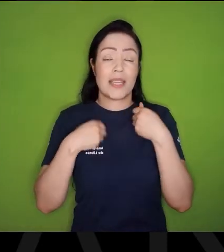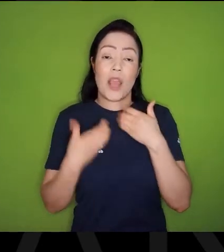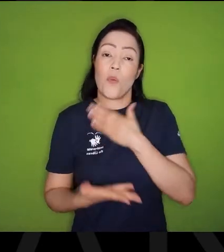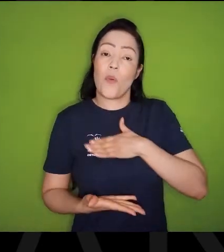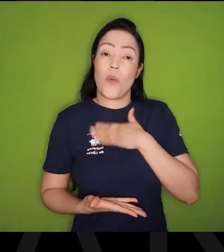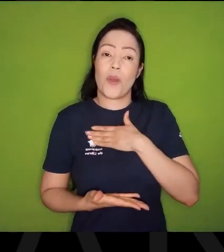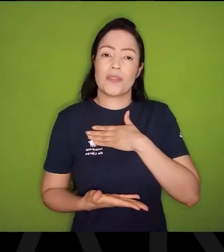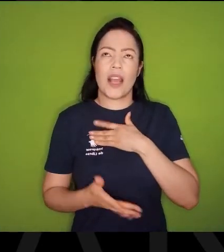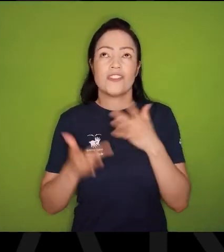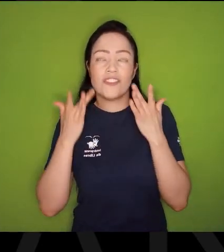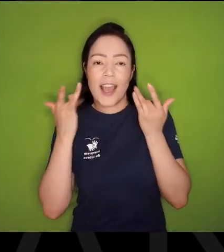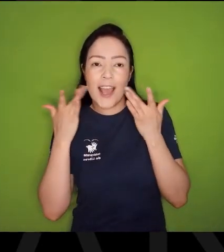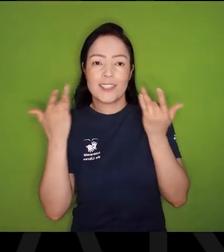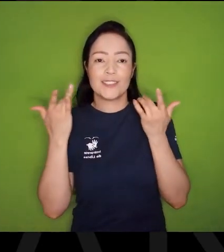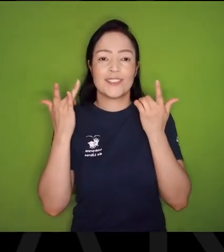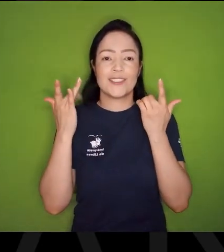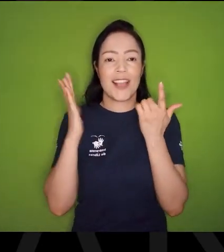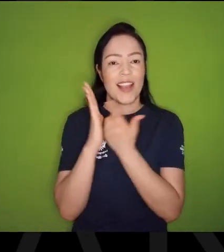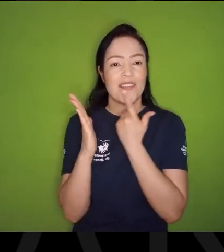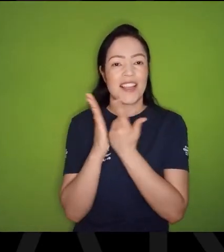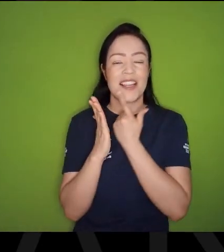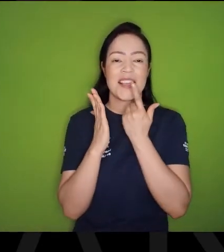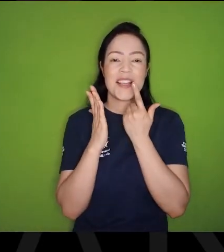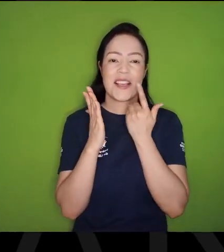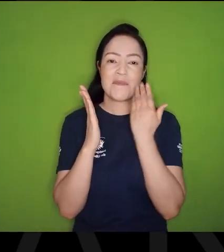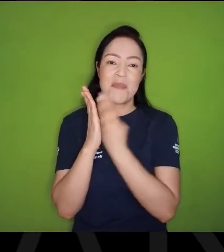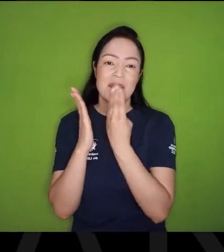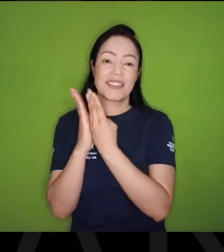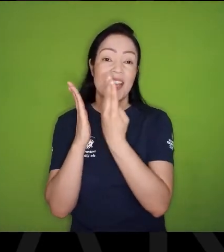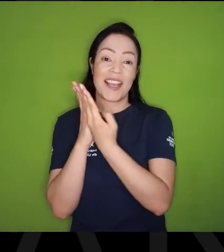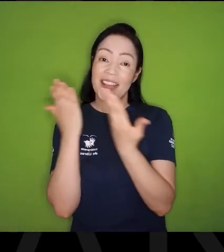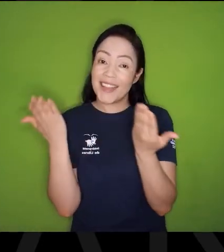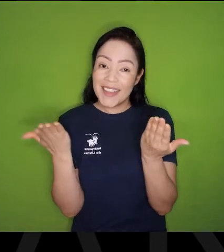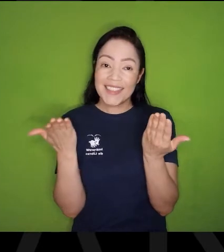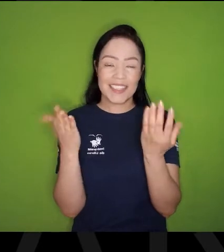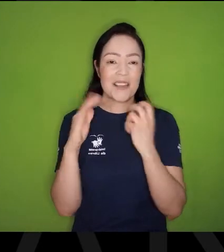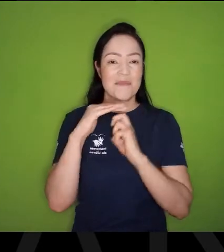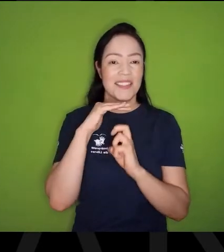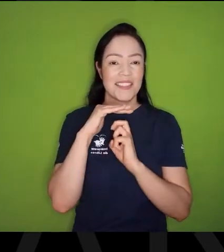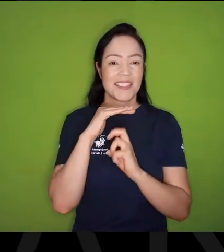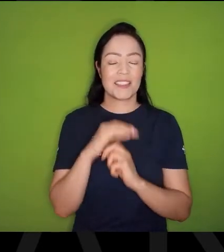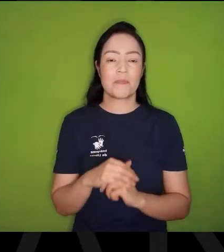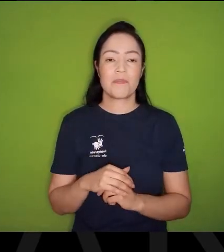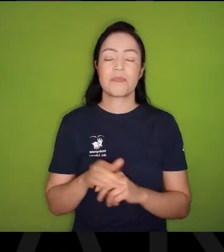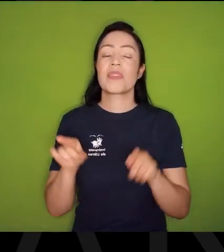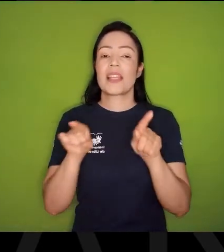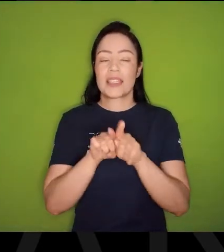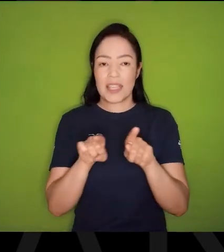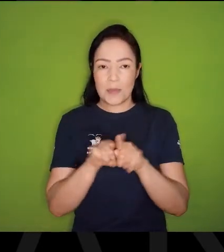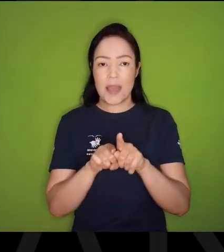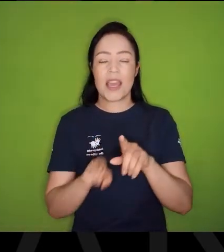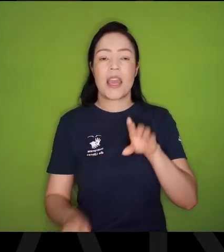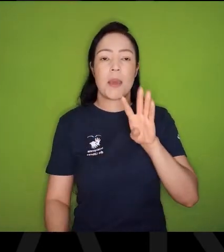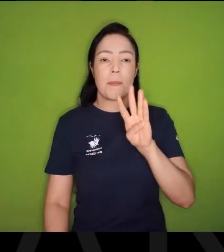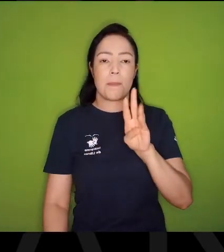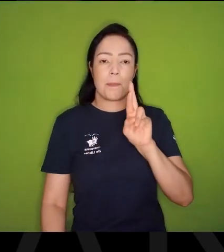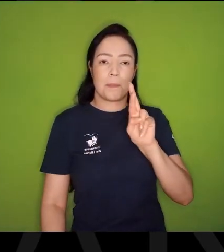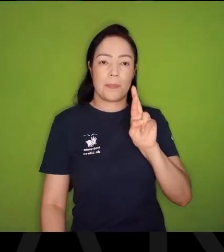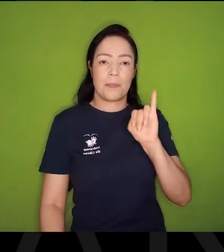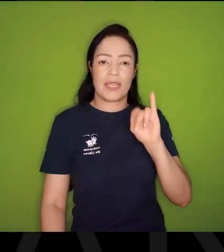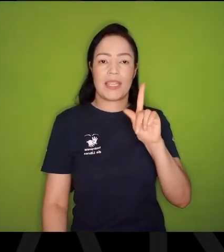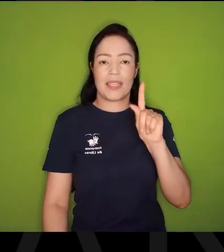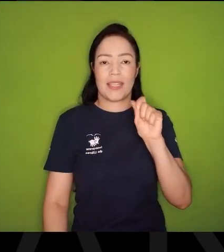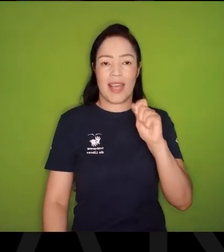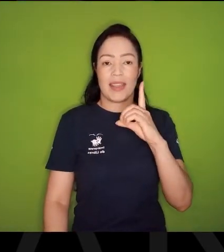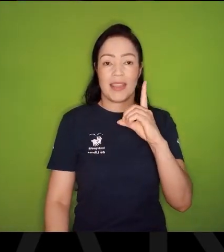livraria, biblioteca, metrô, Eu só procurava ali, E procurava também na Brigadeiro Luiz Antônio, Porque eu